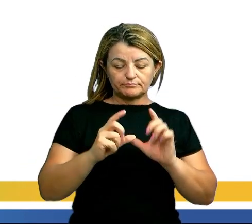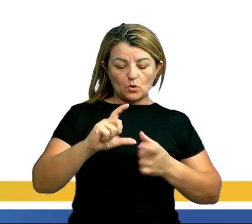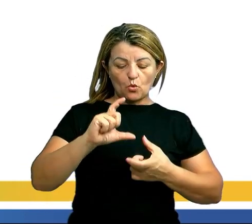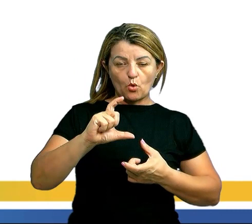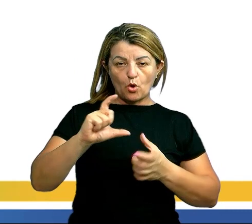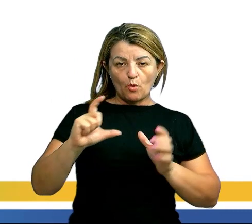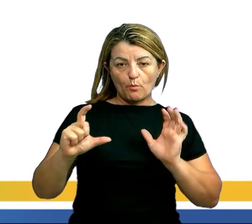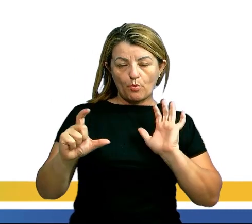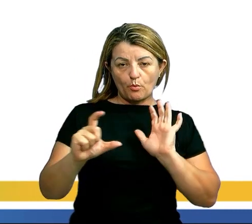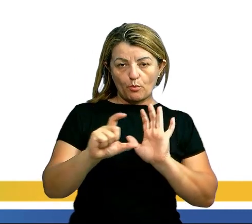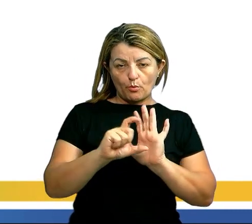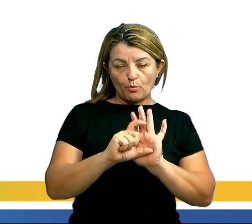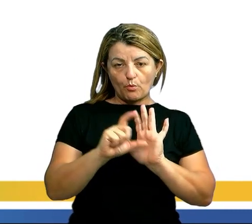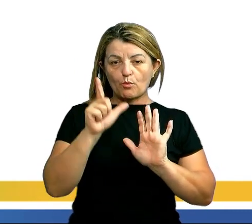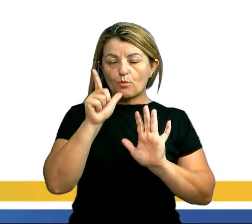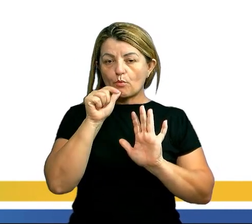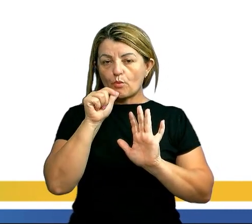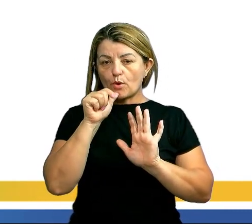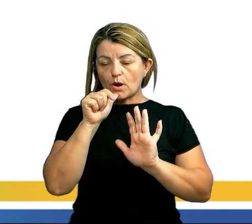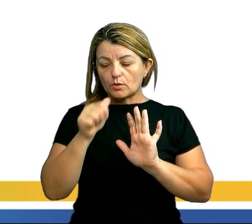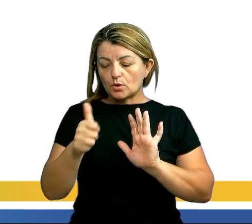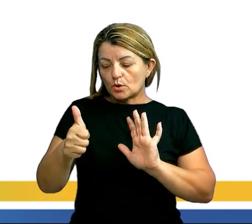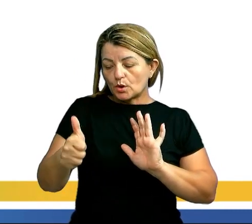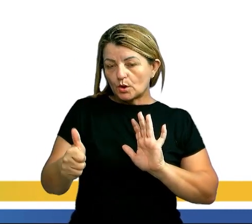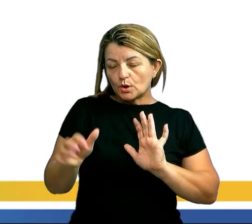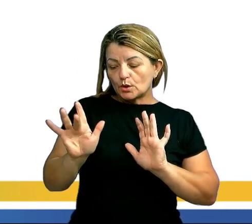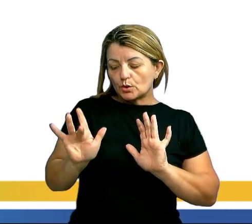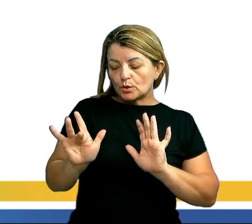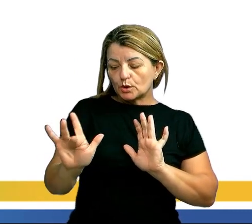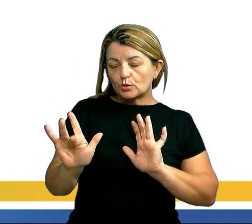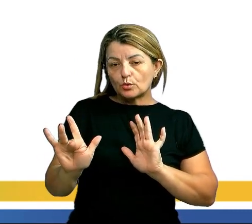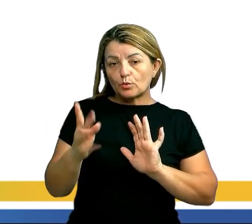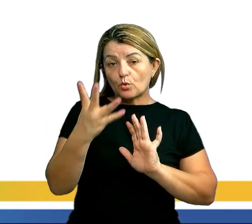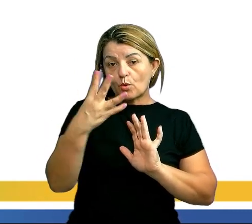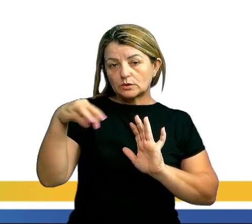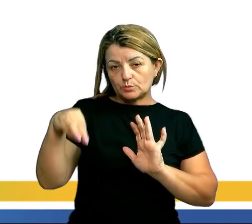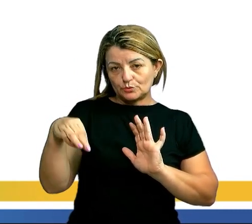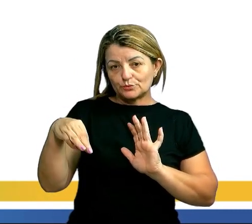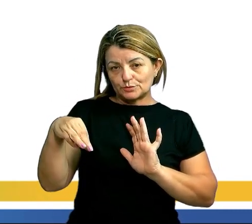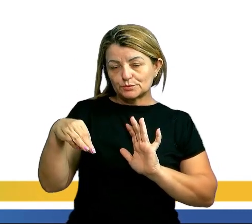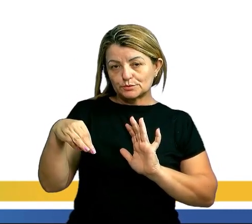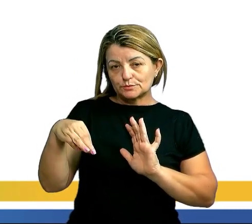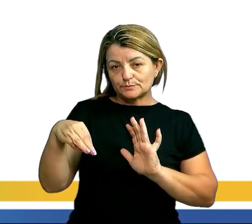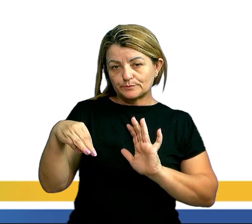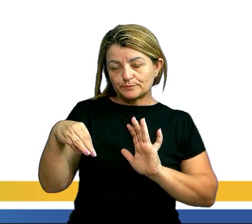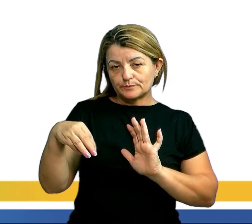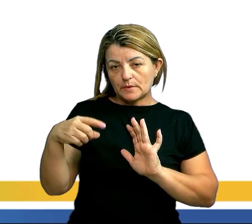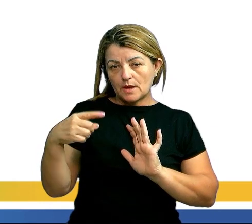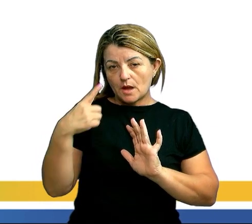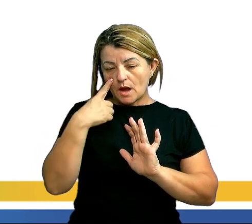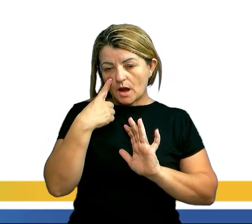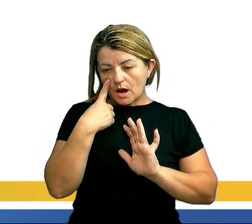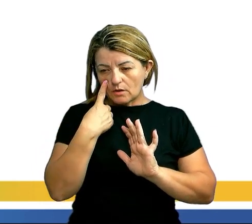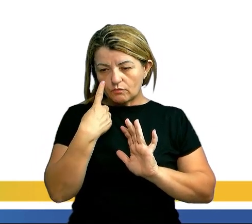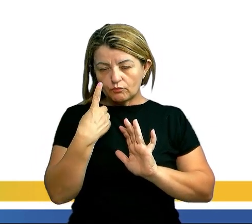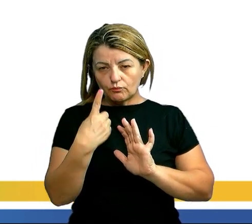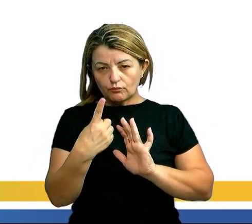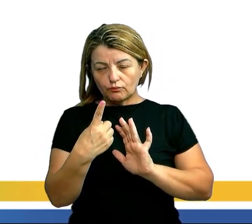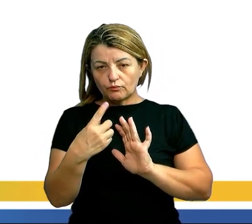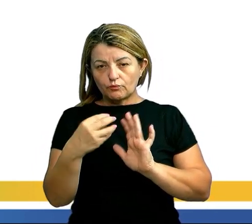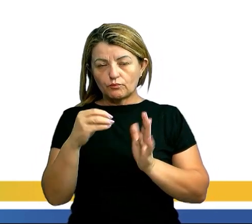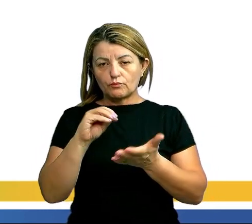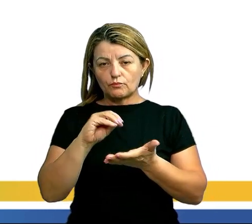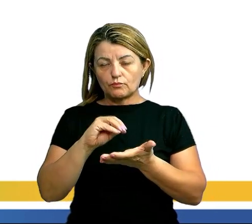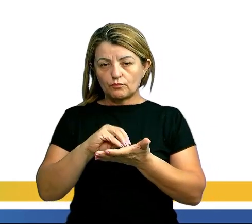graus Celsius em um beck e ligou o forno por 4 minutos. Verificando que ao abrir a porta restava no beck